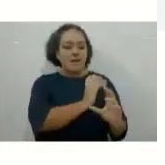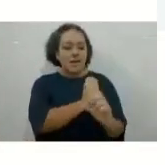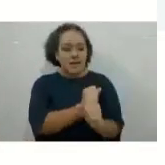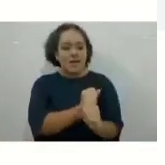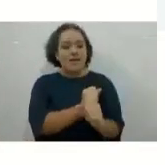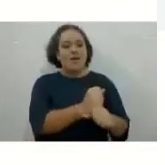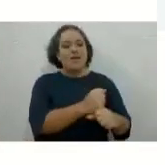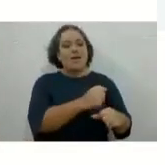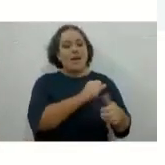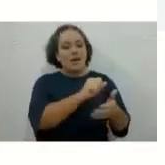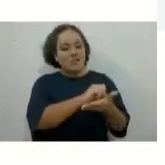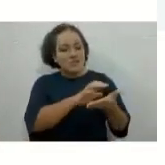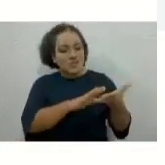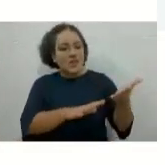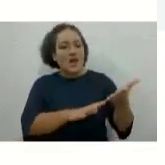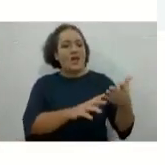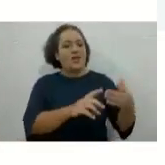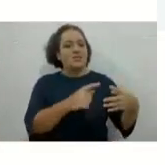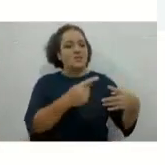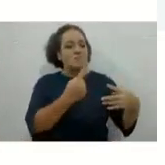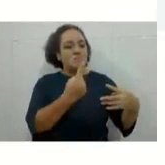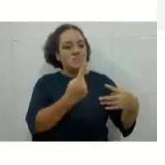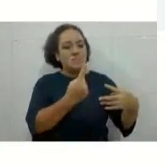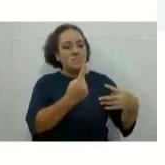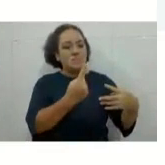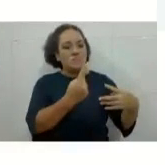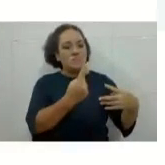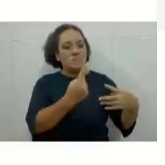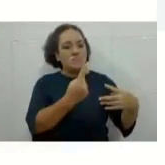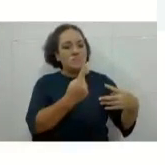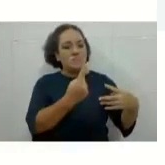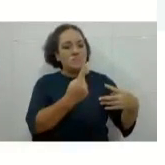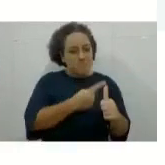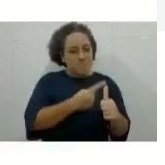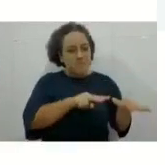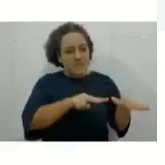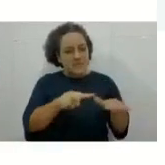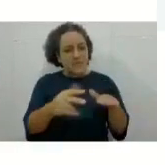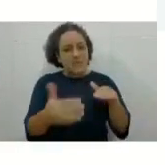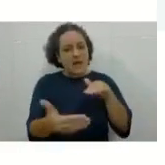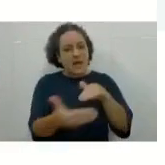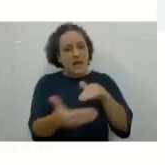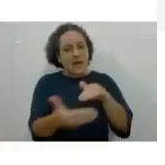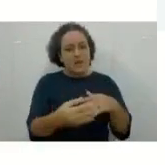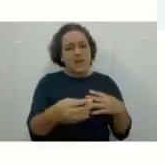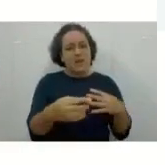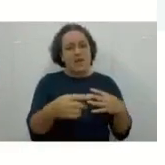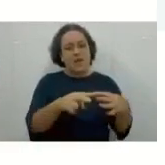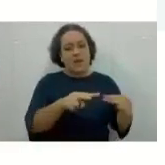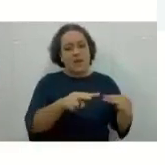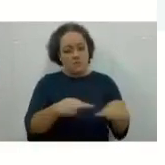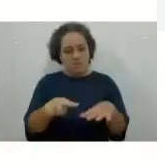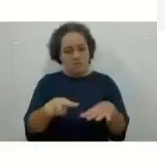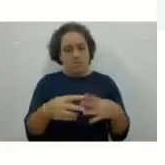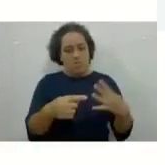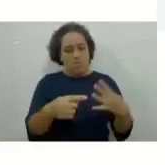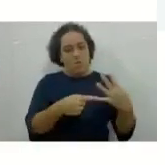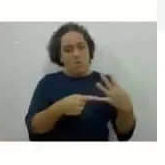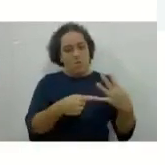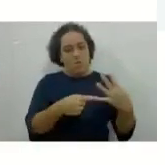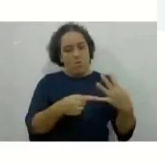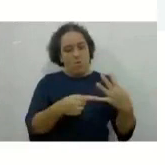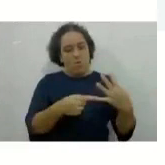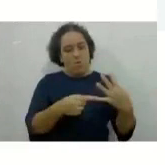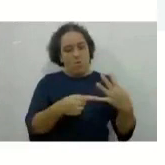montante de atividades 40 pontos. Se você alcançou 60% desses 40 pontos, ou seja, 24 pontos, você não faz a recuperação.